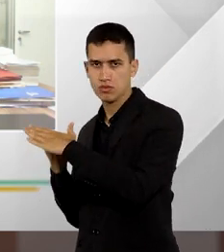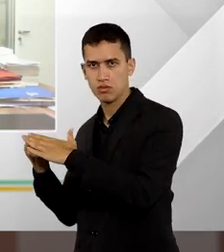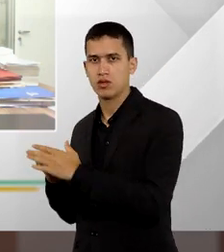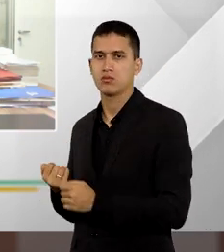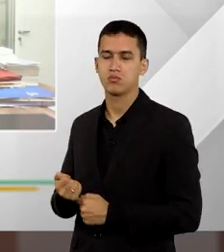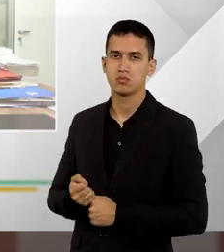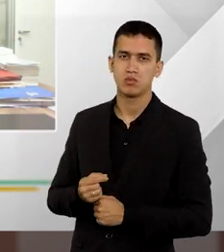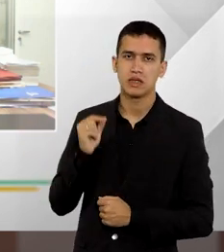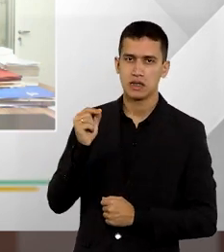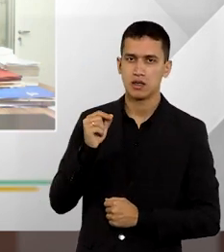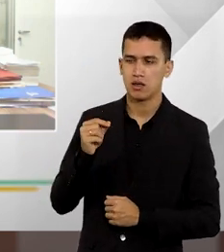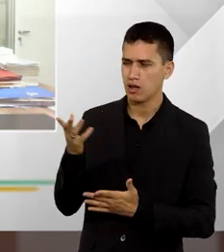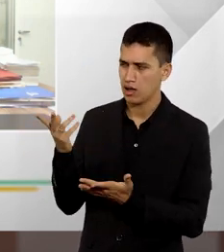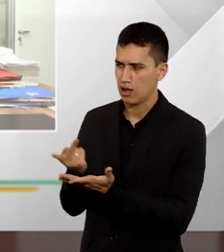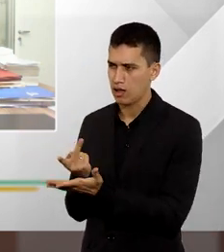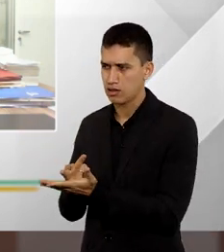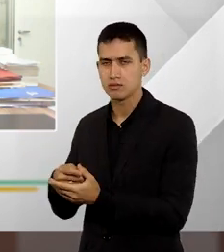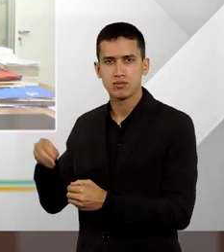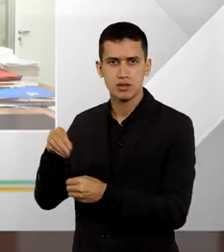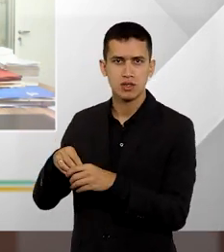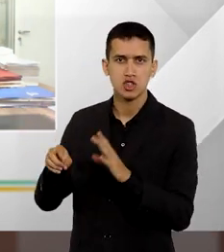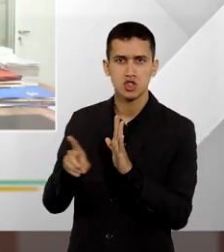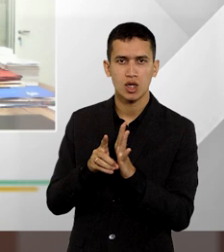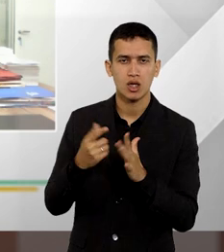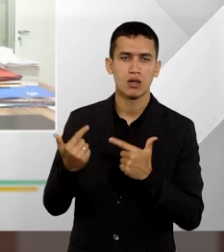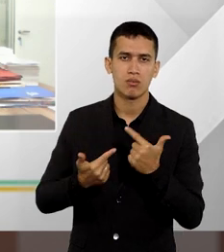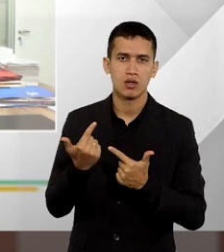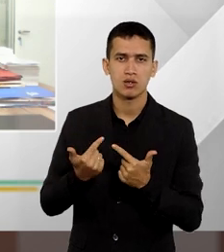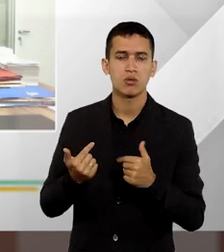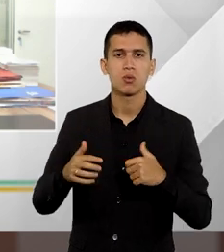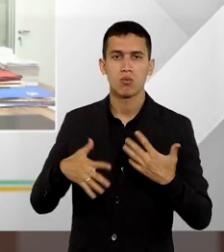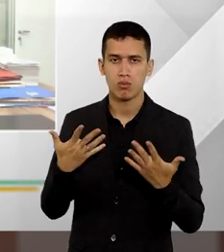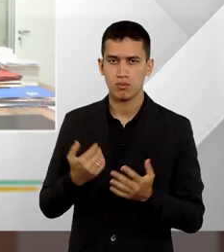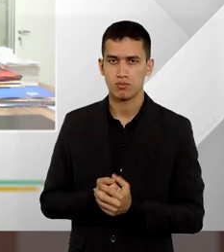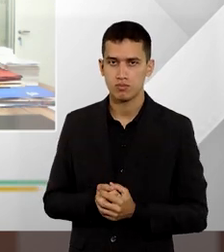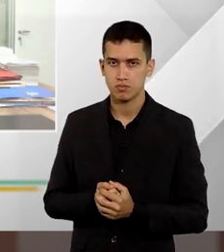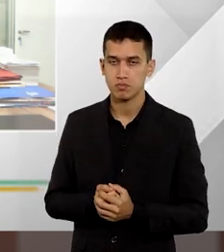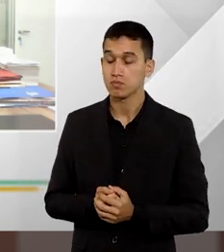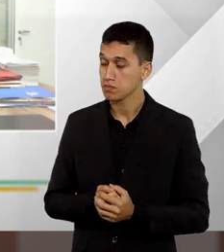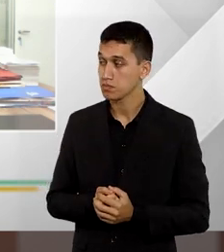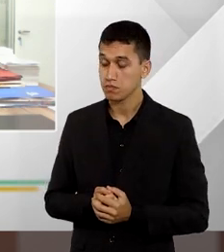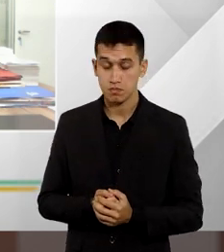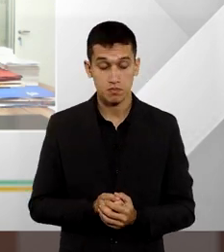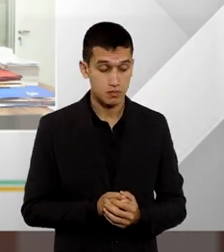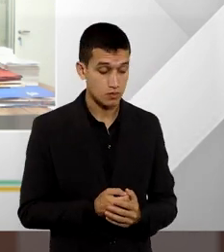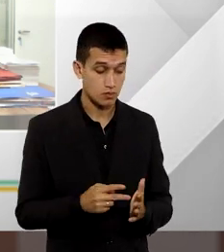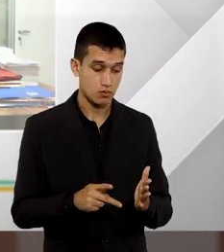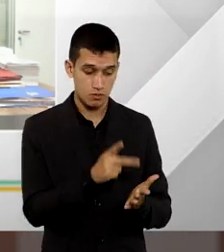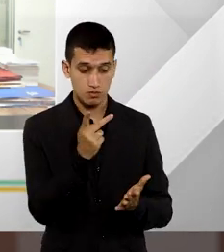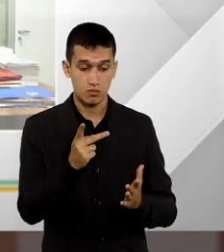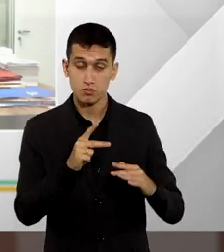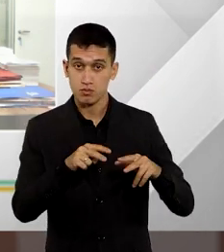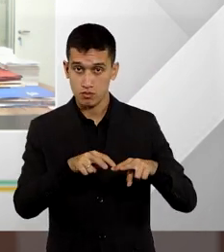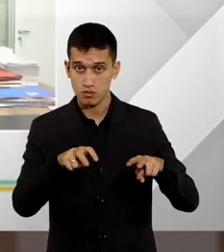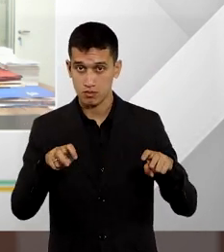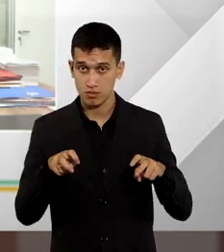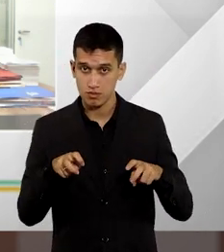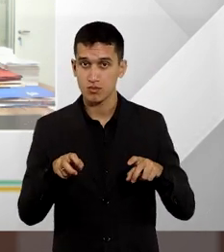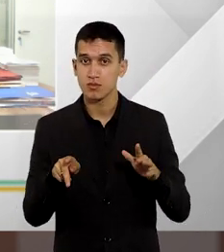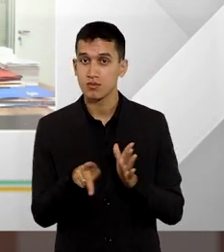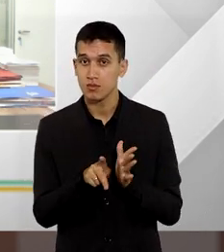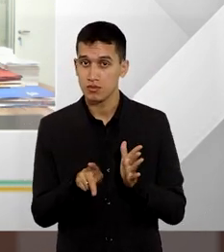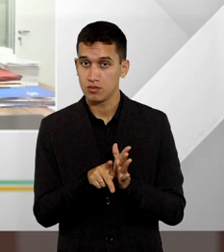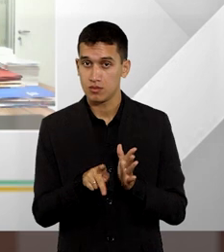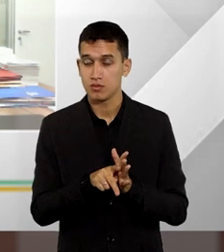seria a justiça competente para dirimir essa questão? A segunda sessão do Superior Tribunal de Justiça, que reúne terceira e